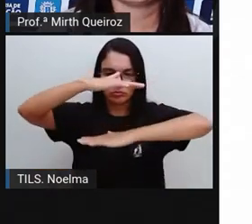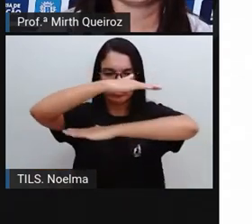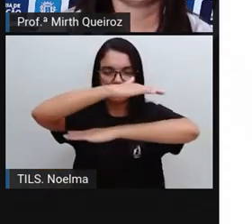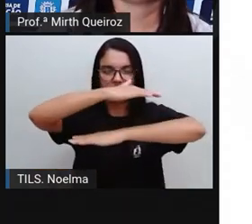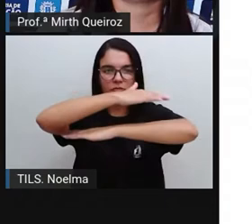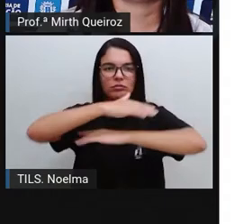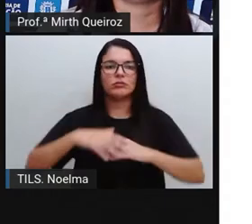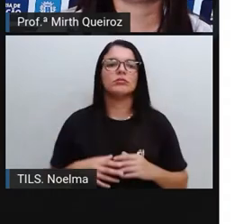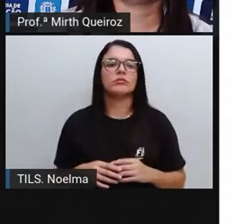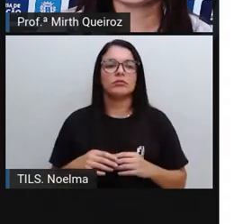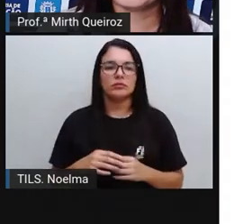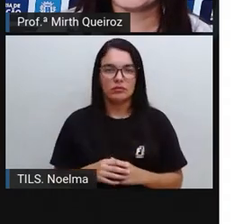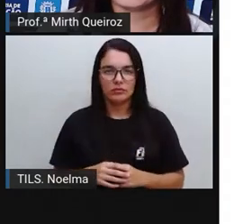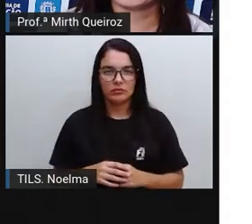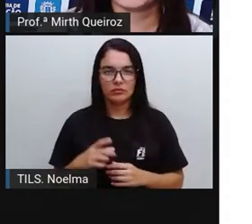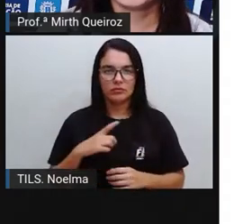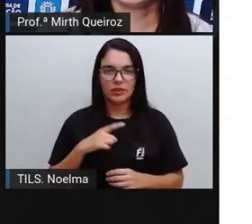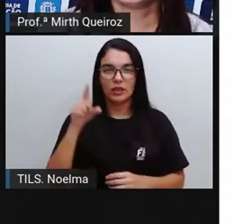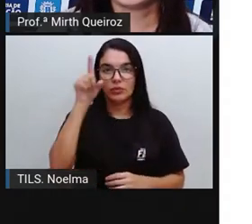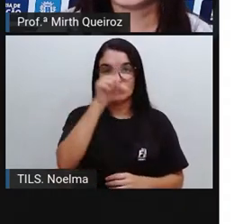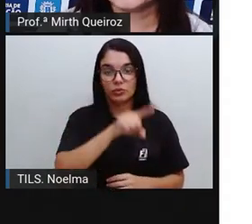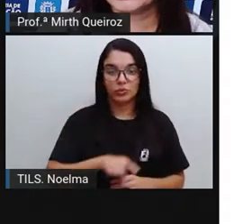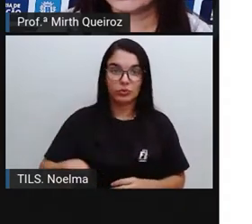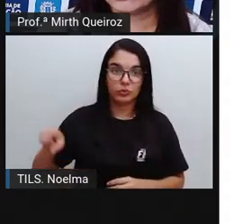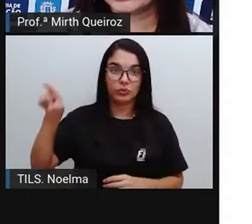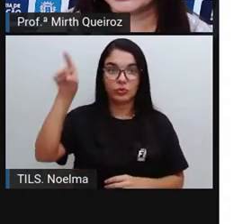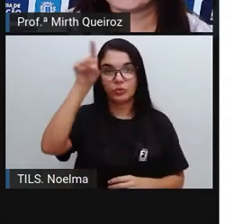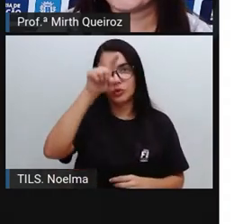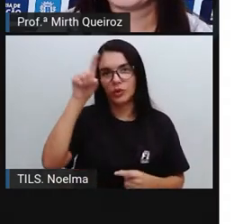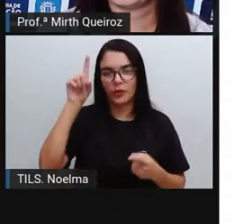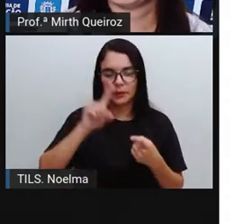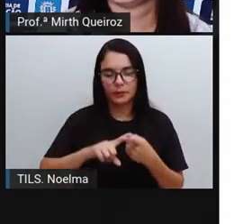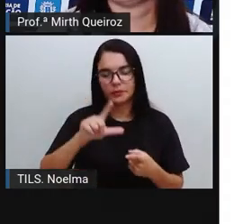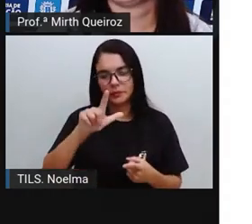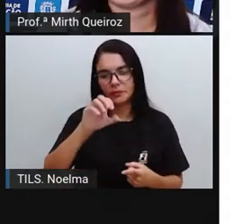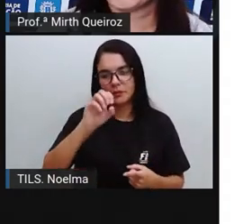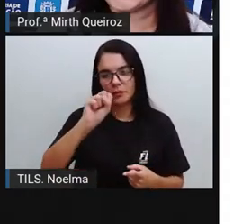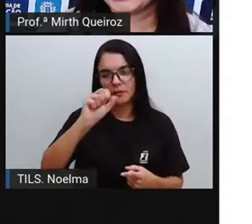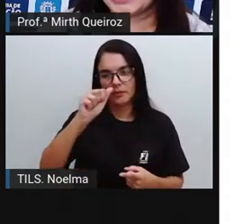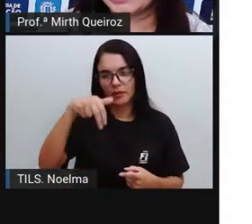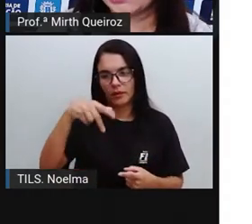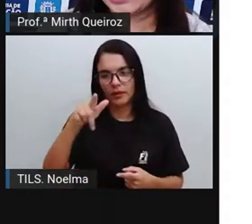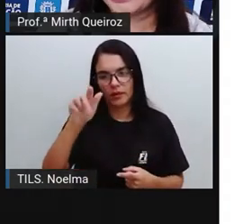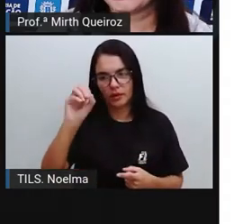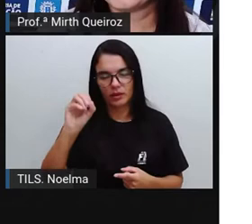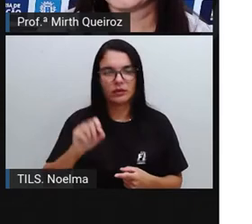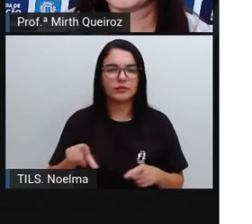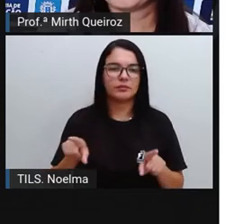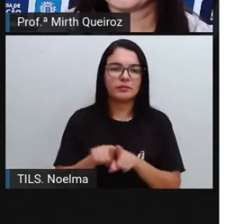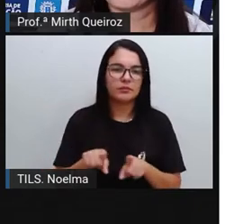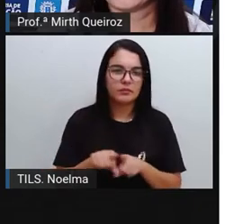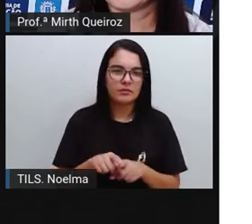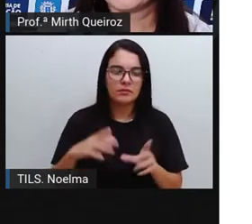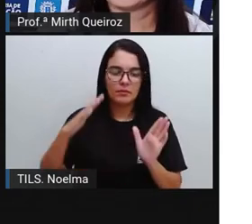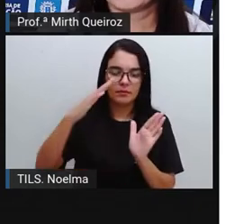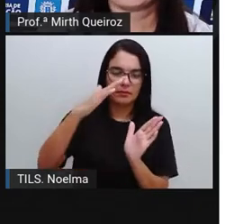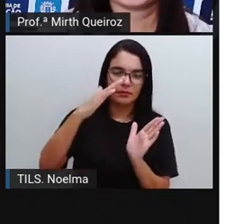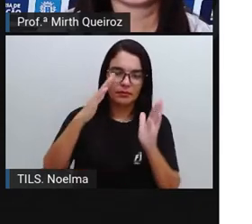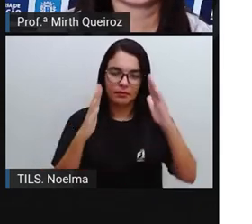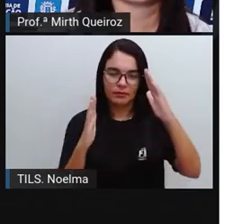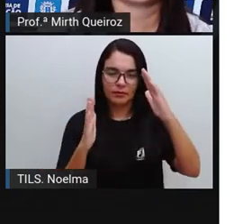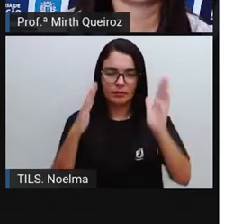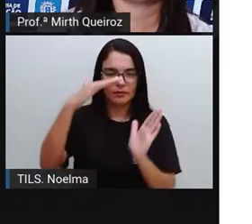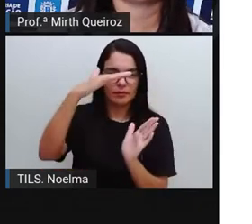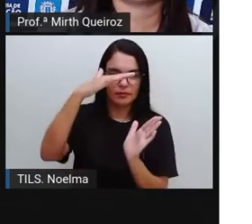a mesma medida. Nós temos o círculo, o losango, que também é um quadrilátero, né? Ele se assemelha ao quadrado,